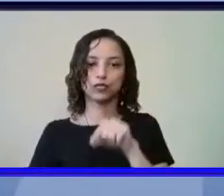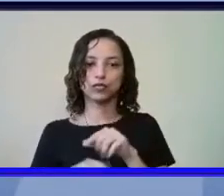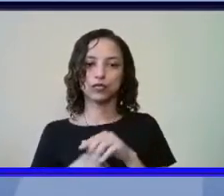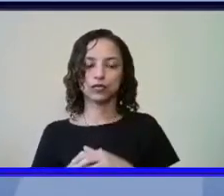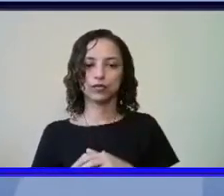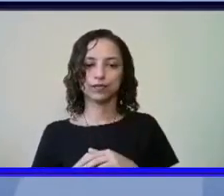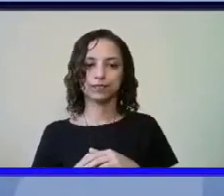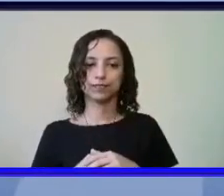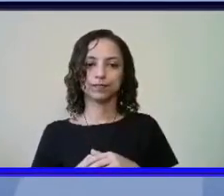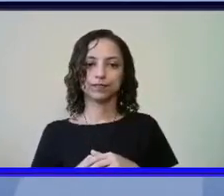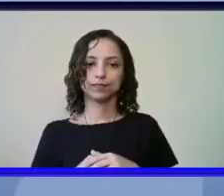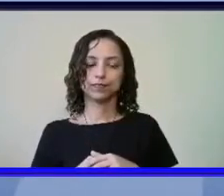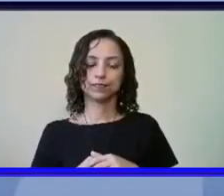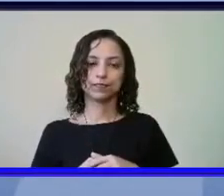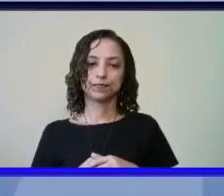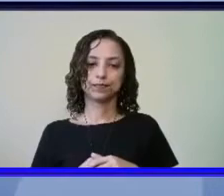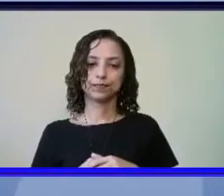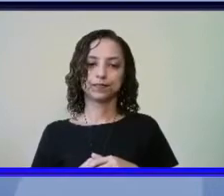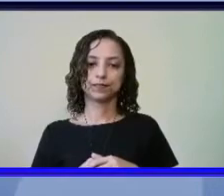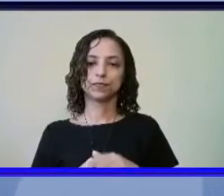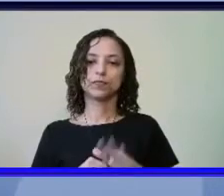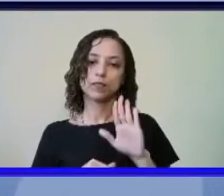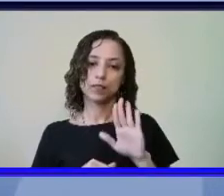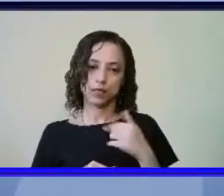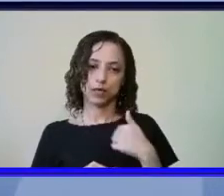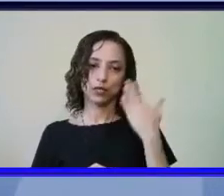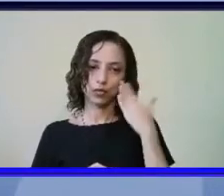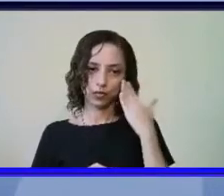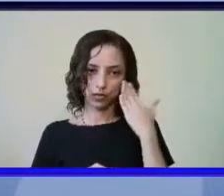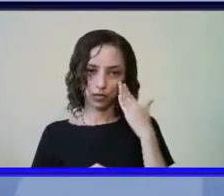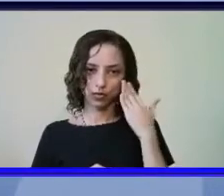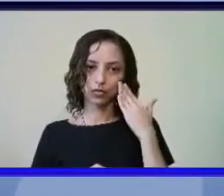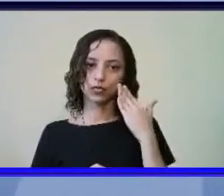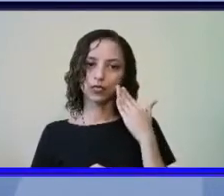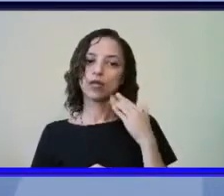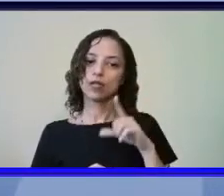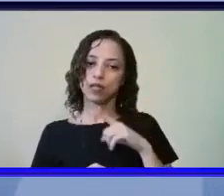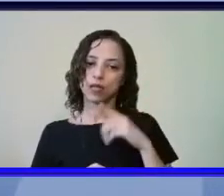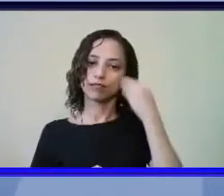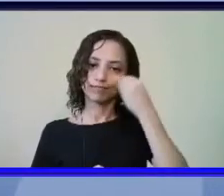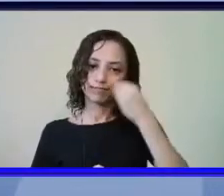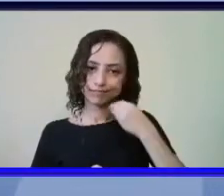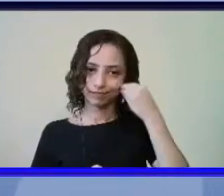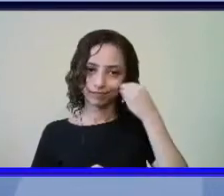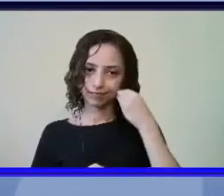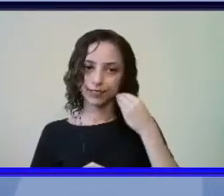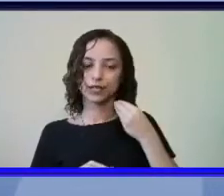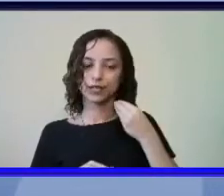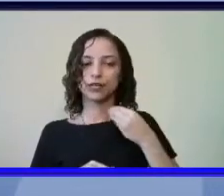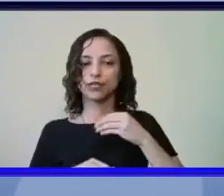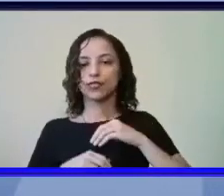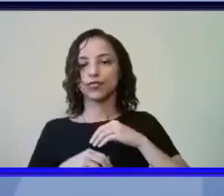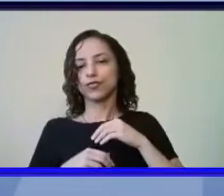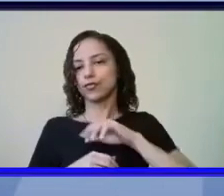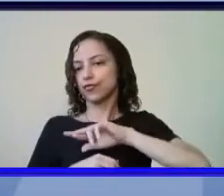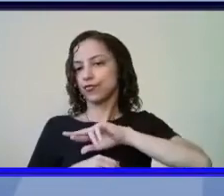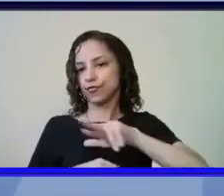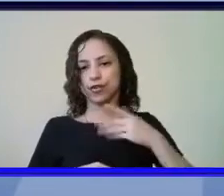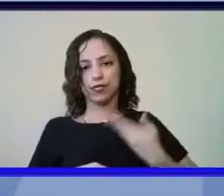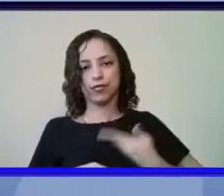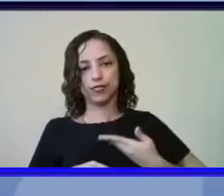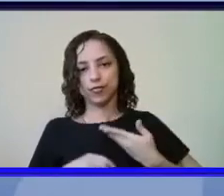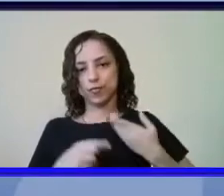mas eu entendo e vivencio isso porque eu tenho vários parceiros que